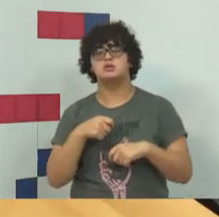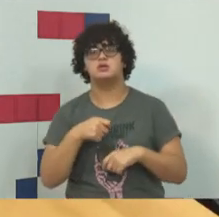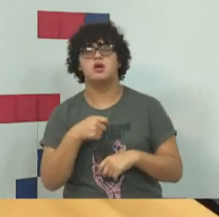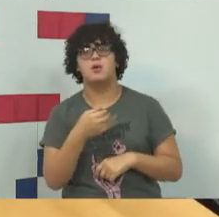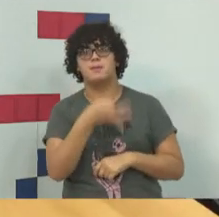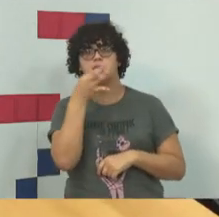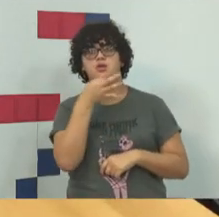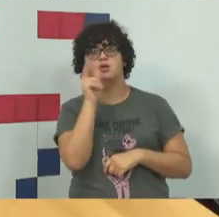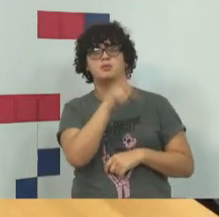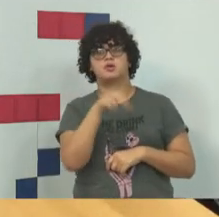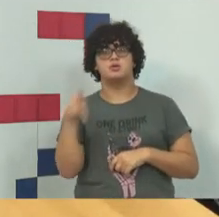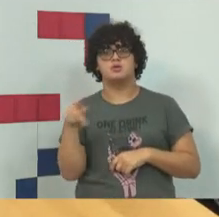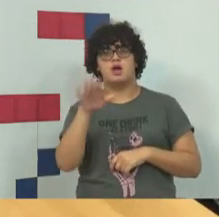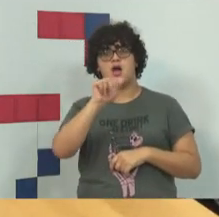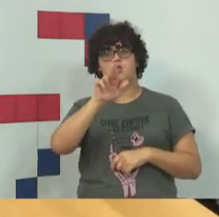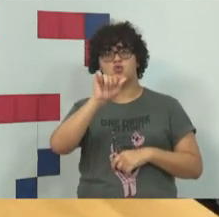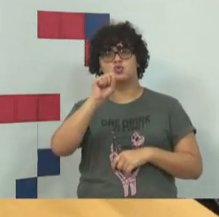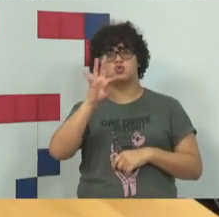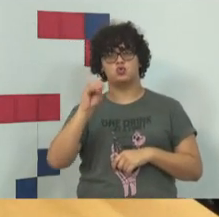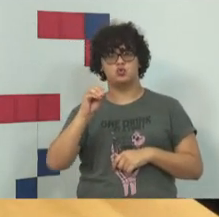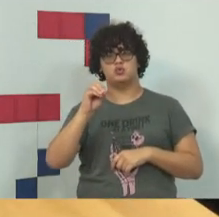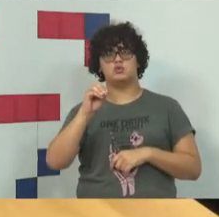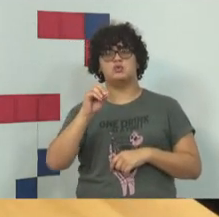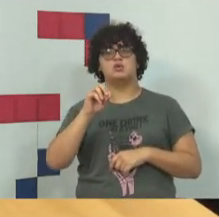professor Augusto Rossini.